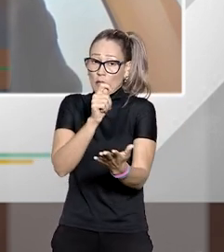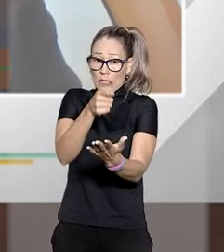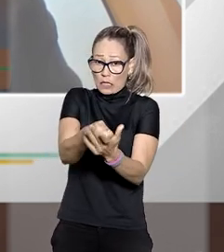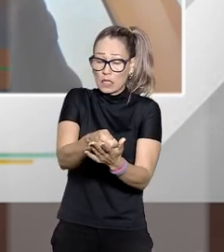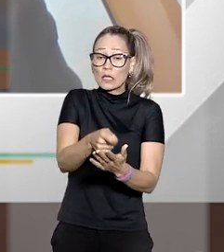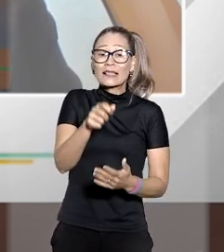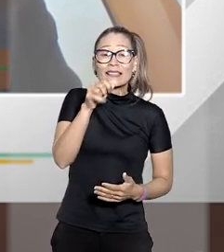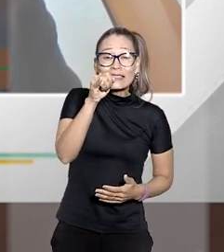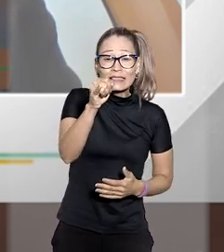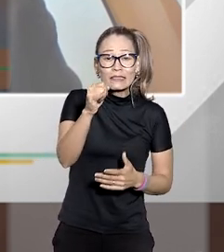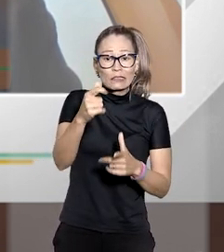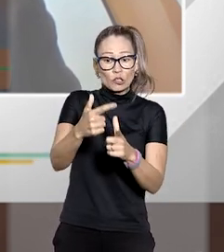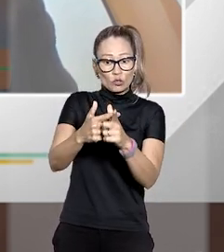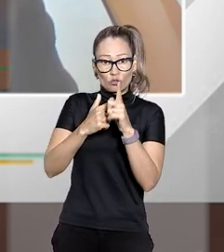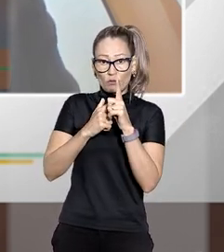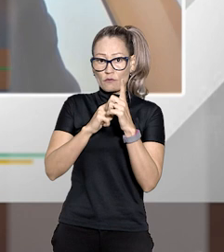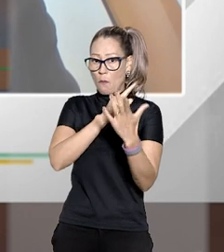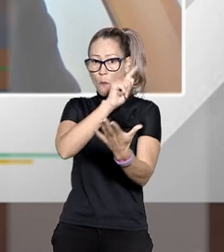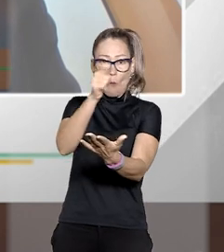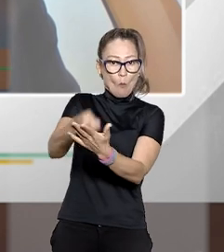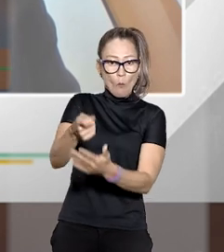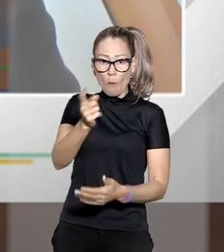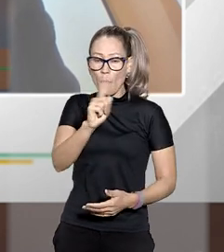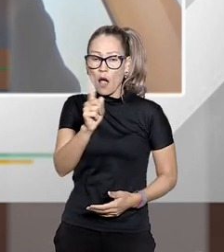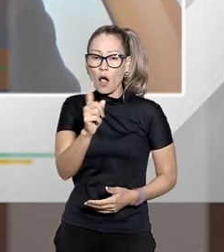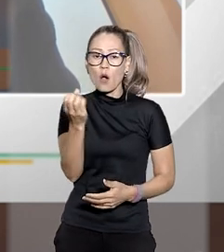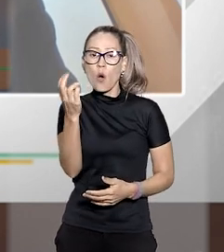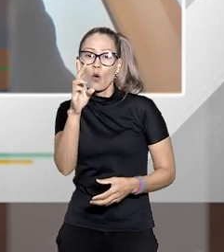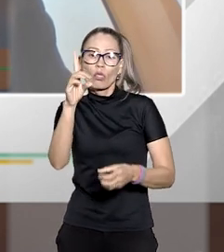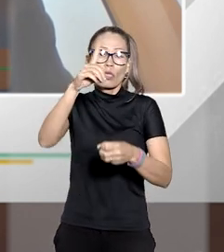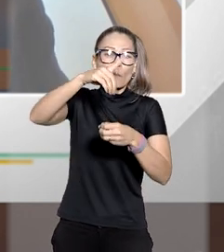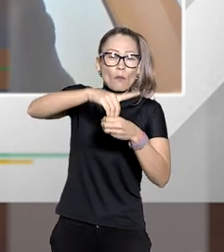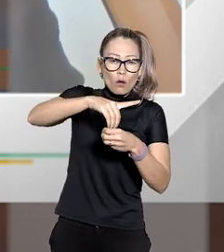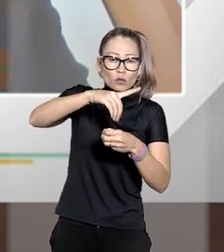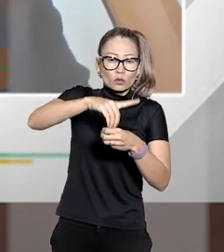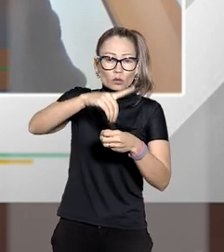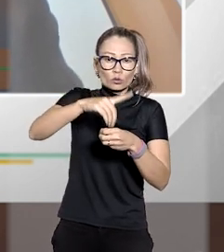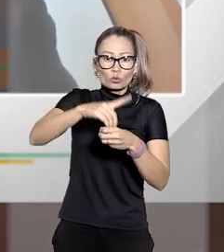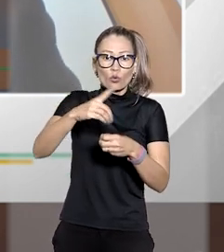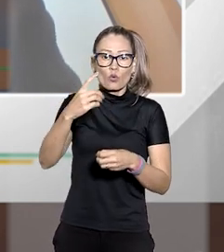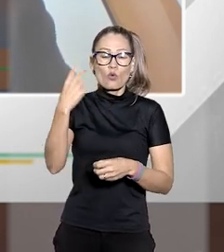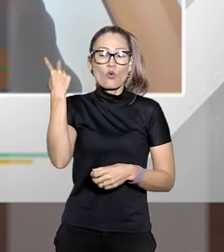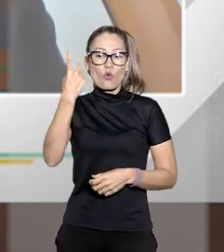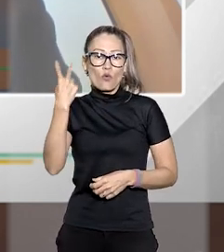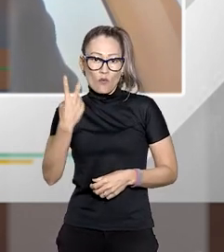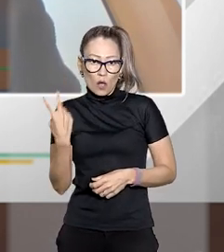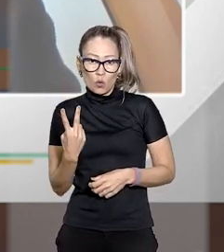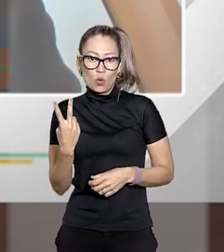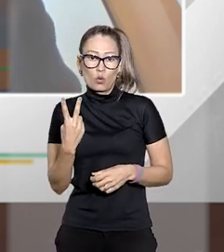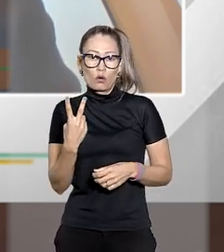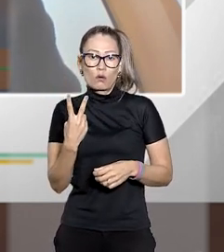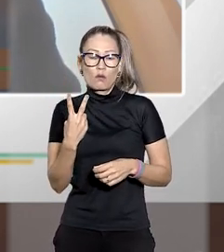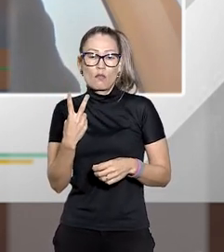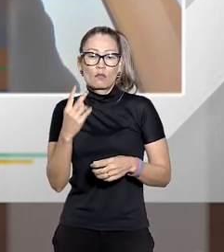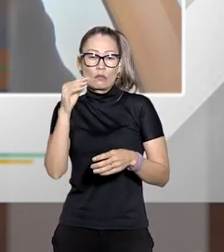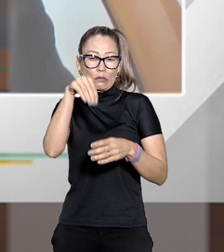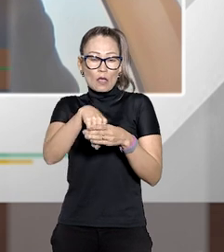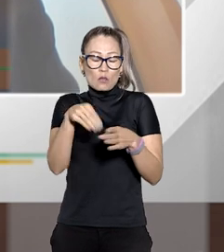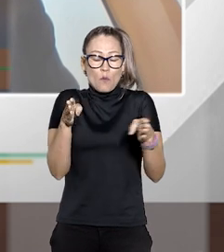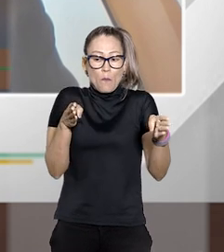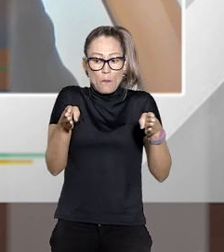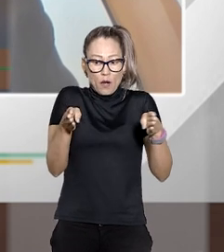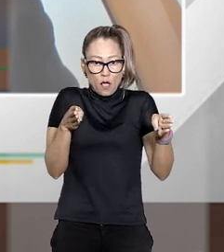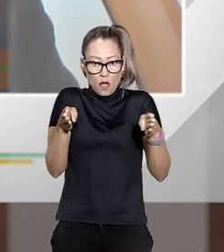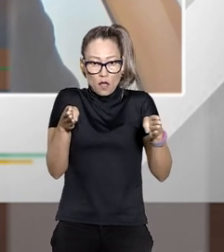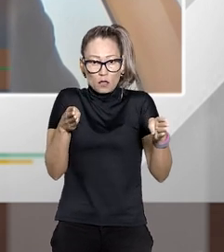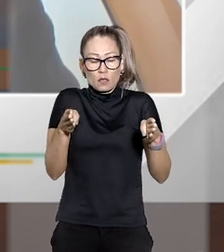se não paga essa dívida não deposita no banco depositário o valor da dívida naquele prazo aí o